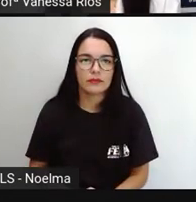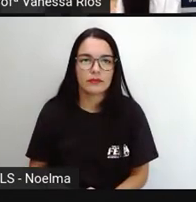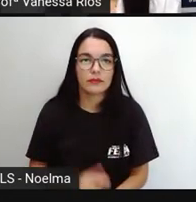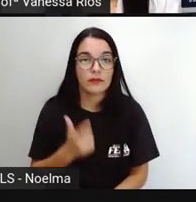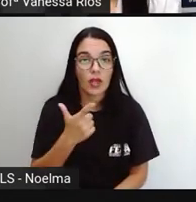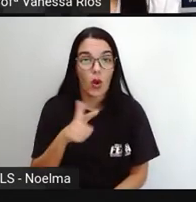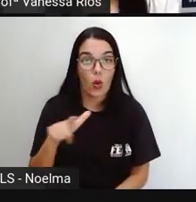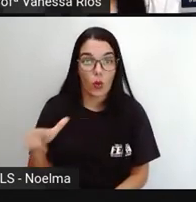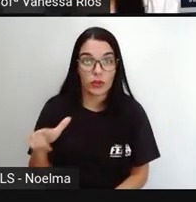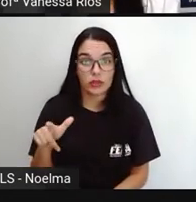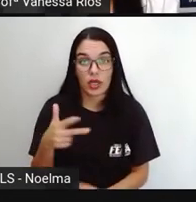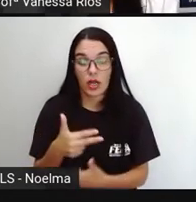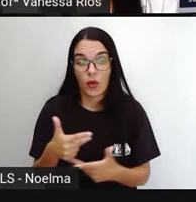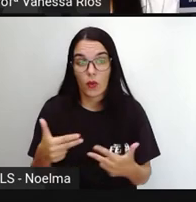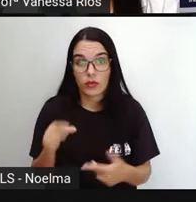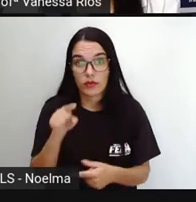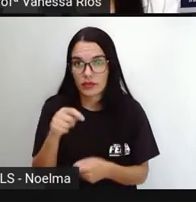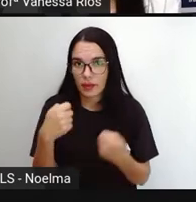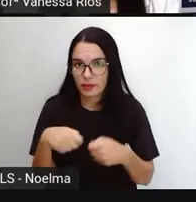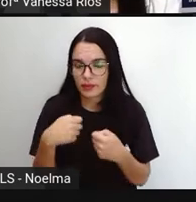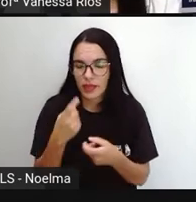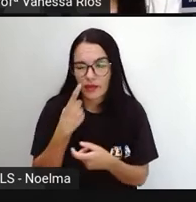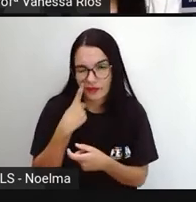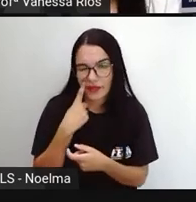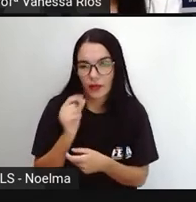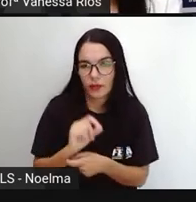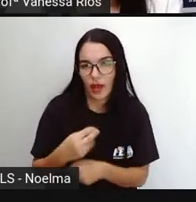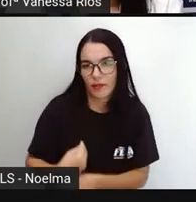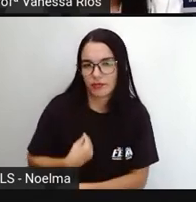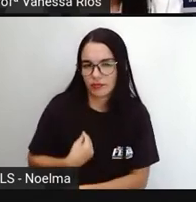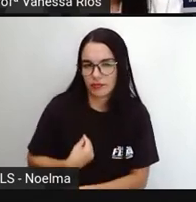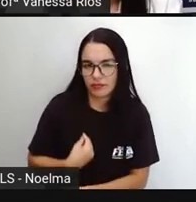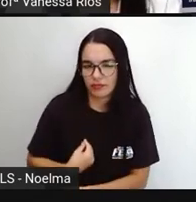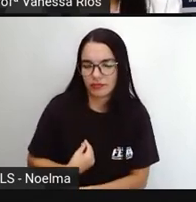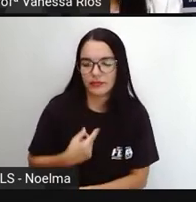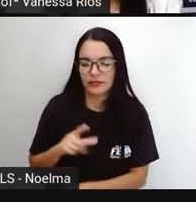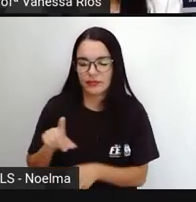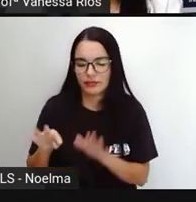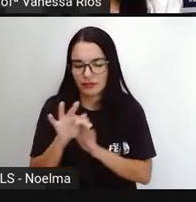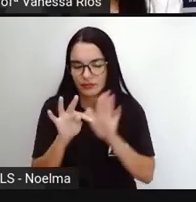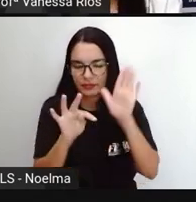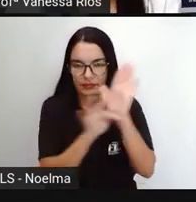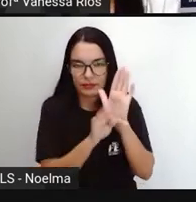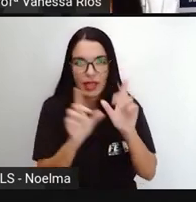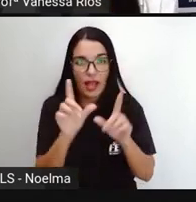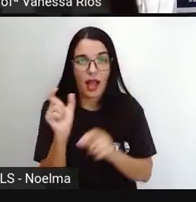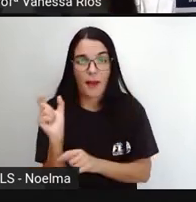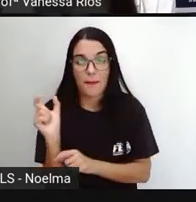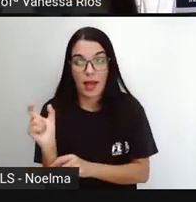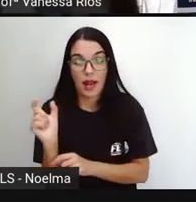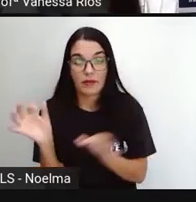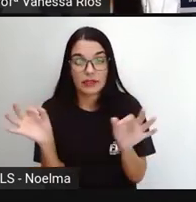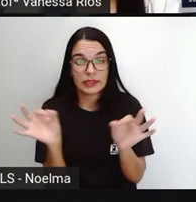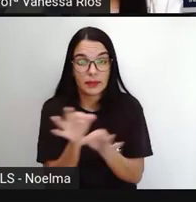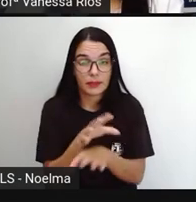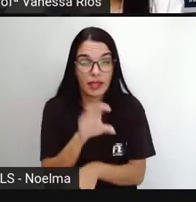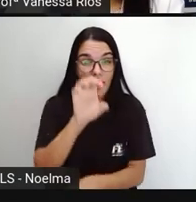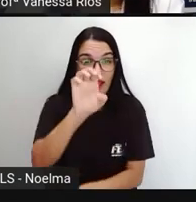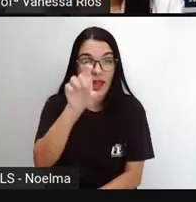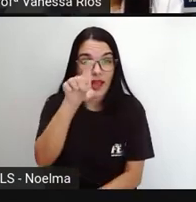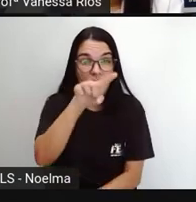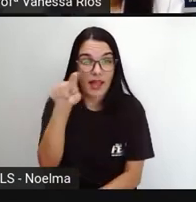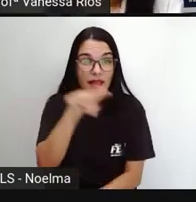Outra coisa que a Pro quer chamar a atenção aí, que é presente também no texto, né, são as palavras terminadas em